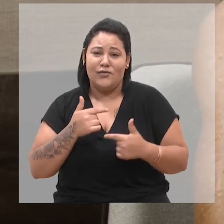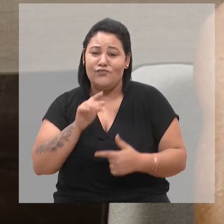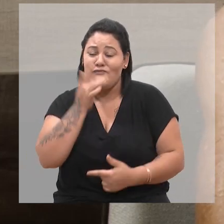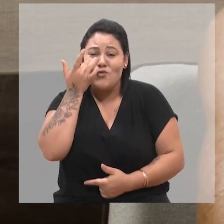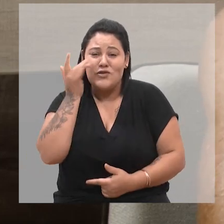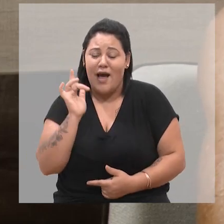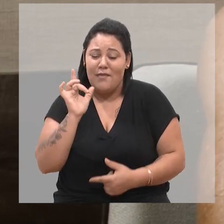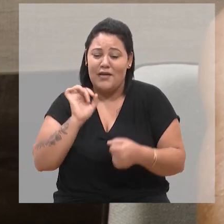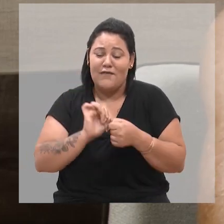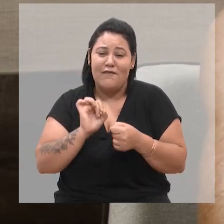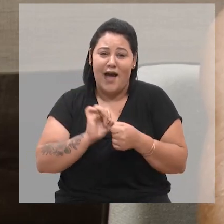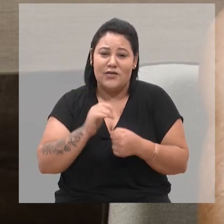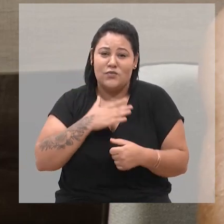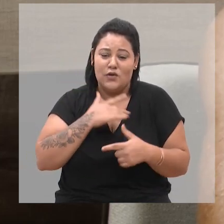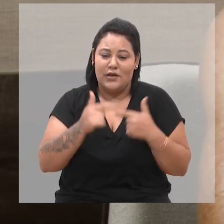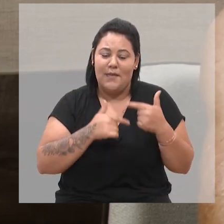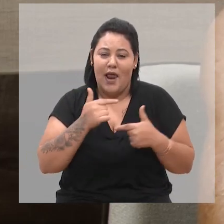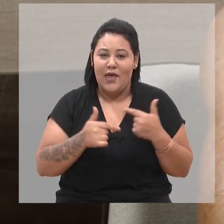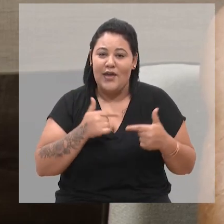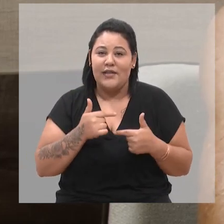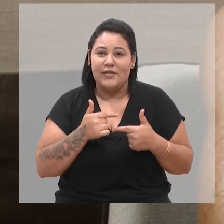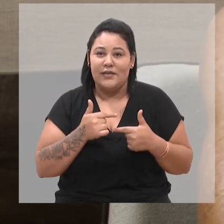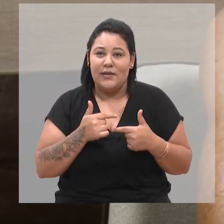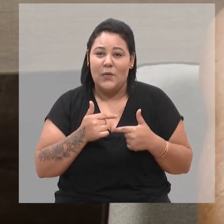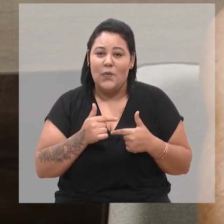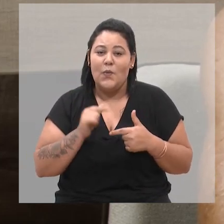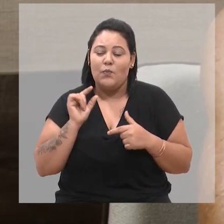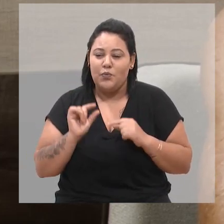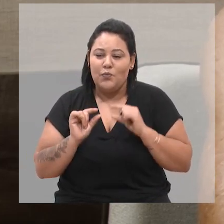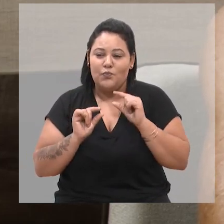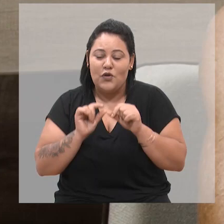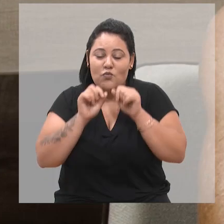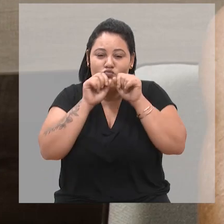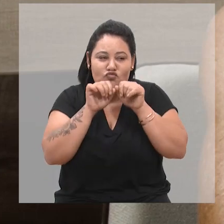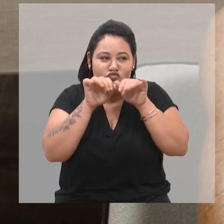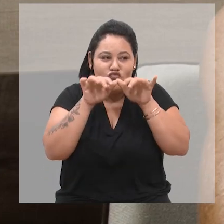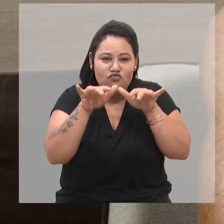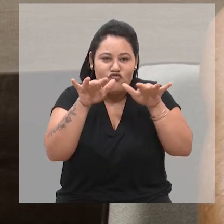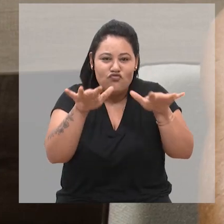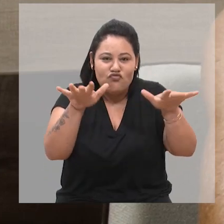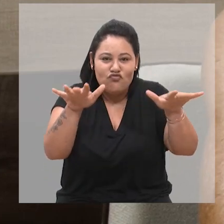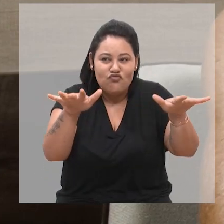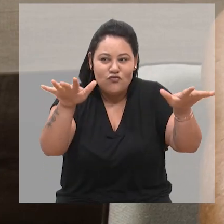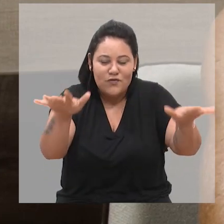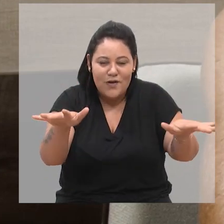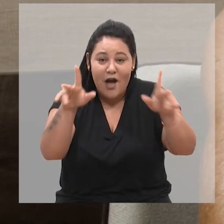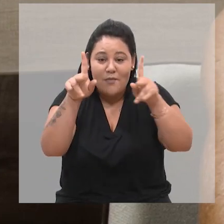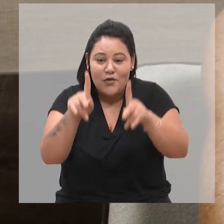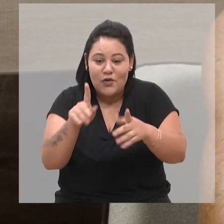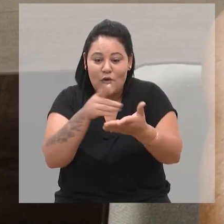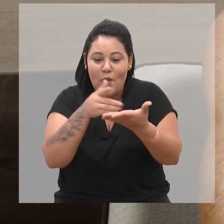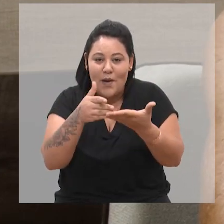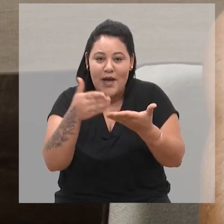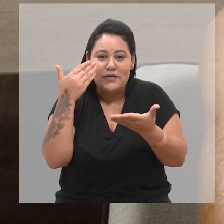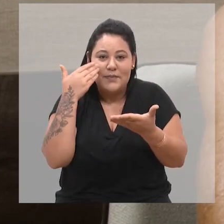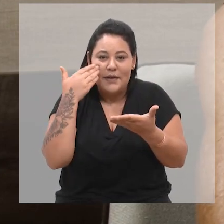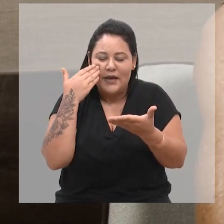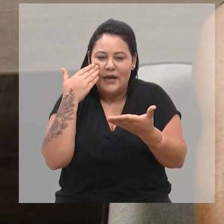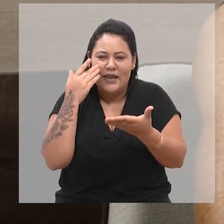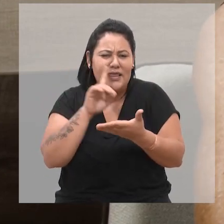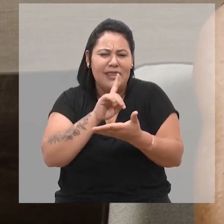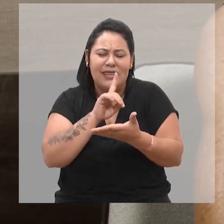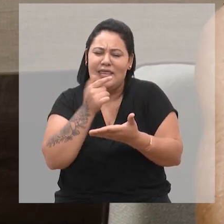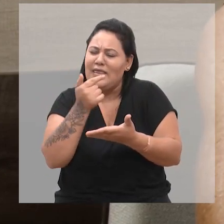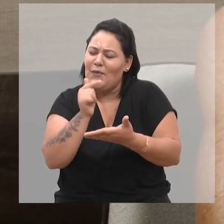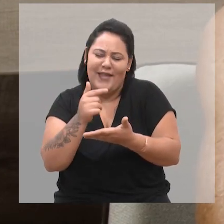está indo assim de boca em boca. Então, e é bem feito, nunca acontece nada de errado, graças a Deus,